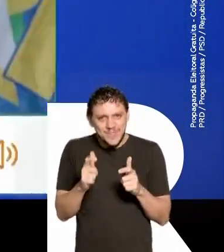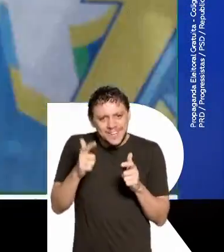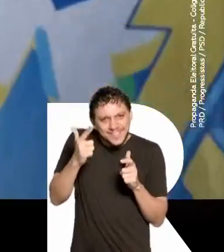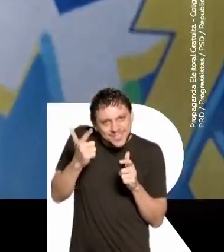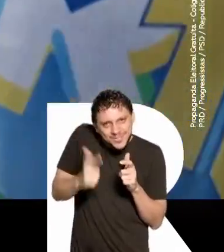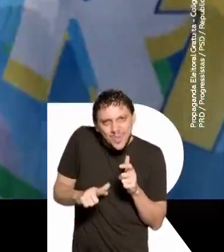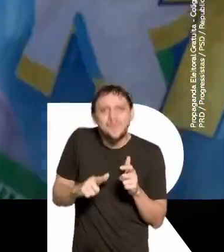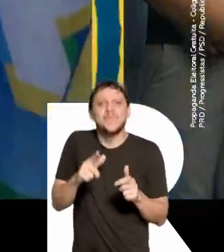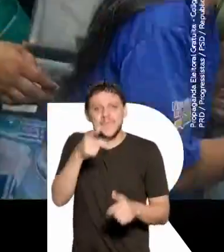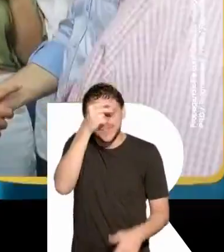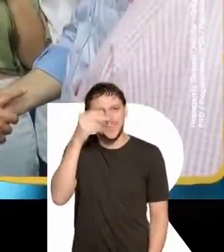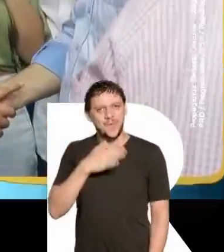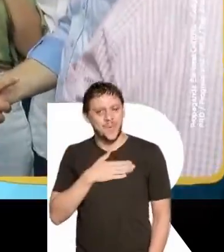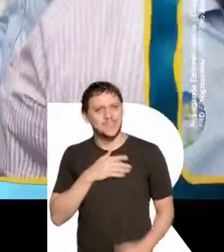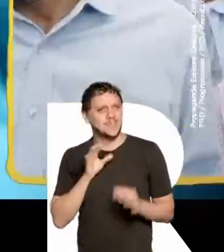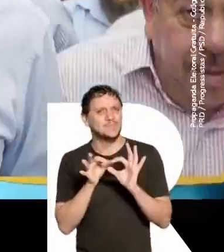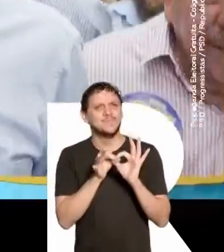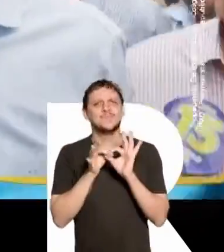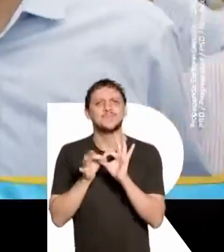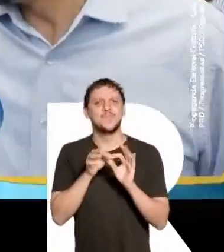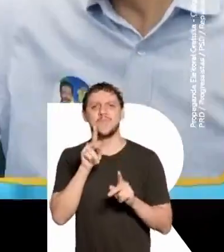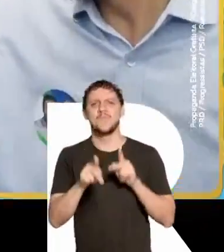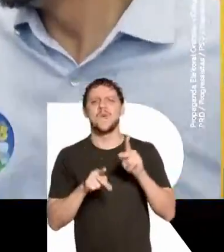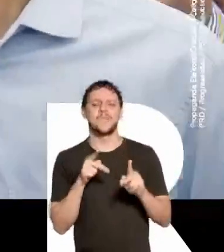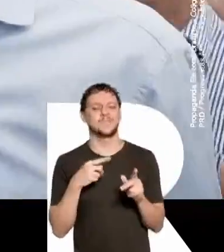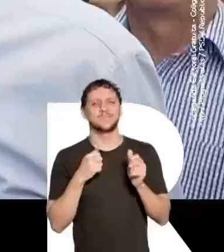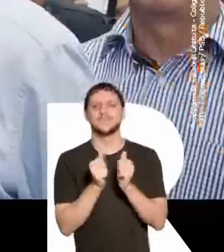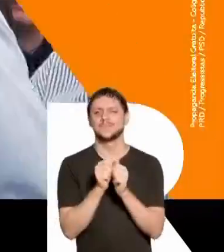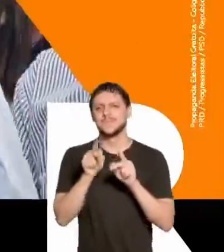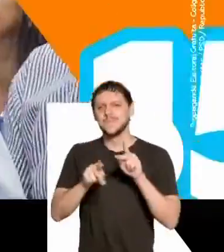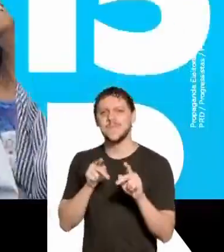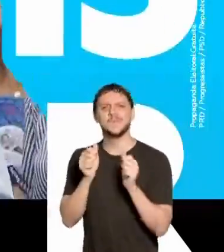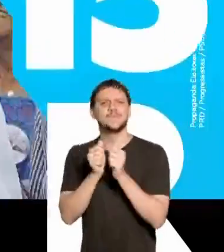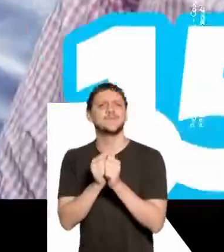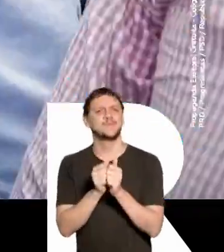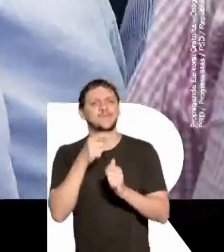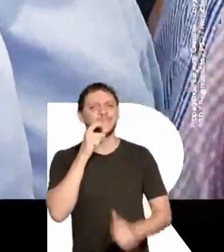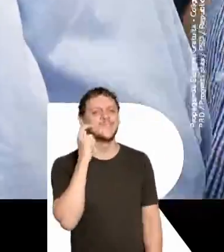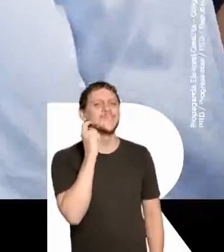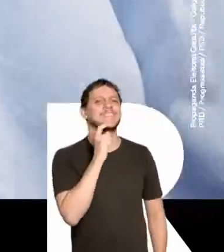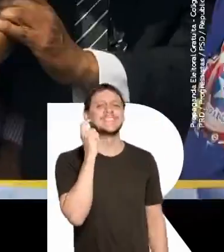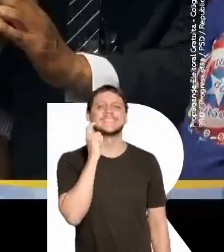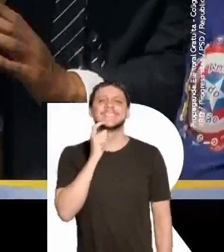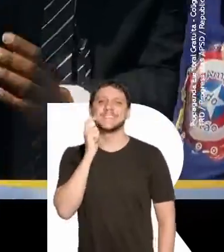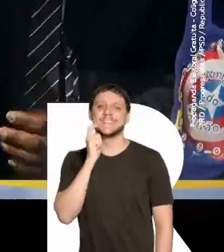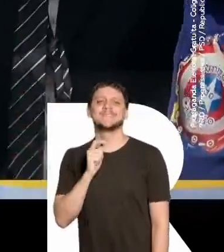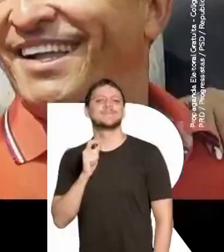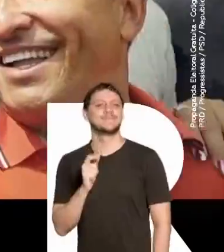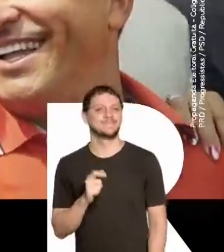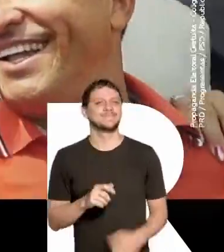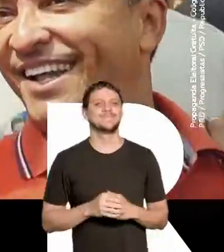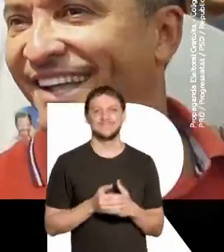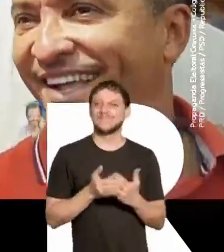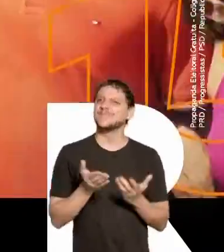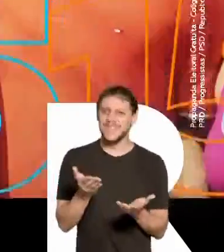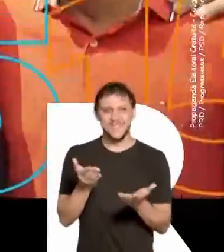favorito do prefeito. Polado com o povo. Estou colado com o 15, estou colado com o Ricardo.